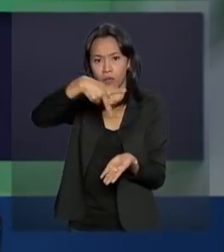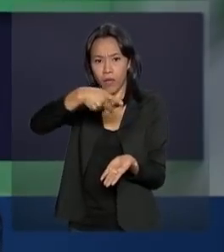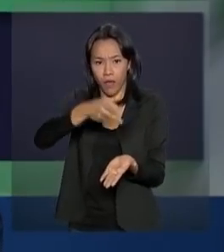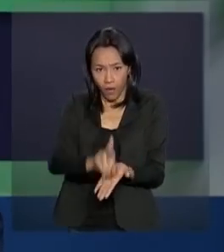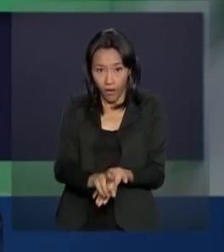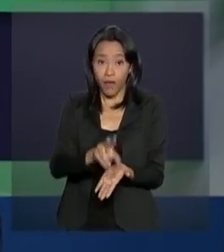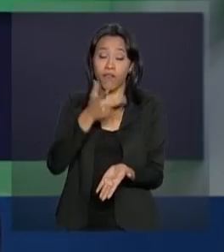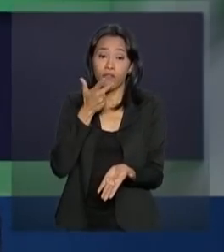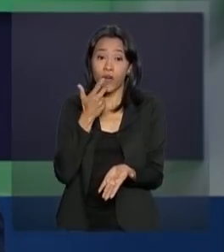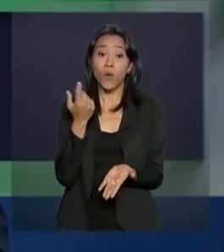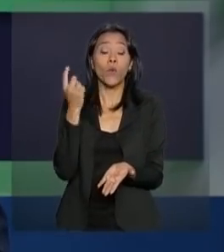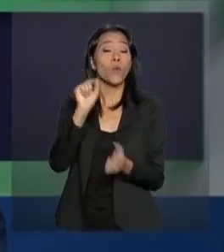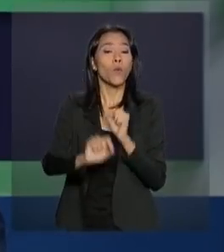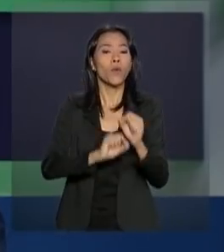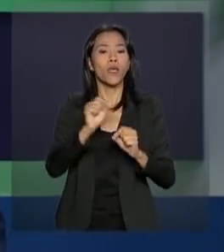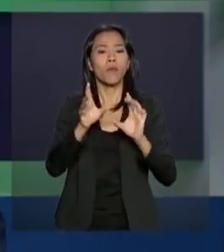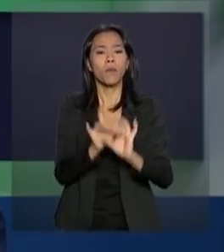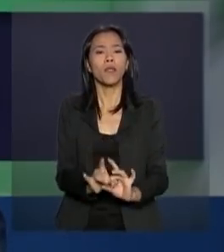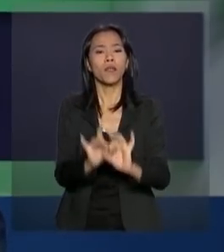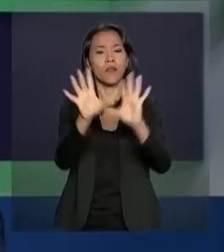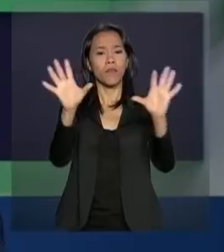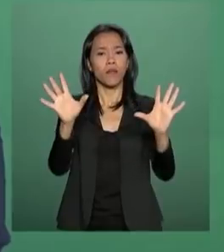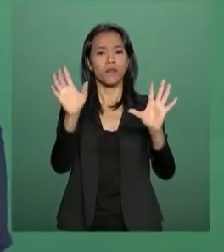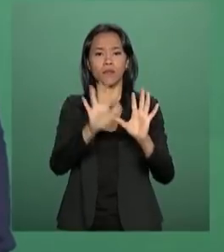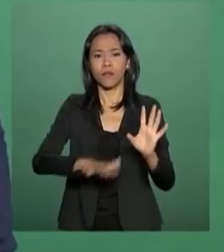a implementação do liberalismo econômico.